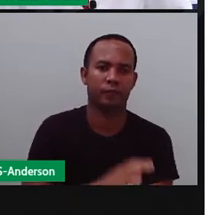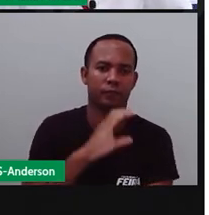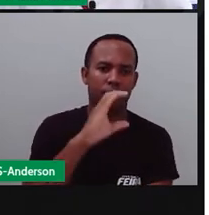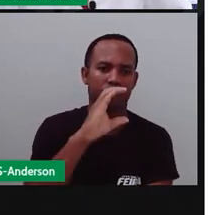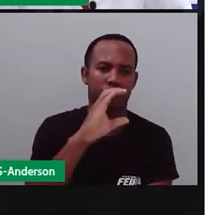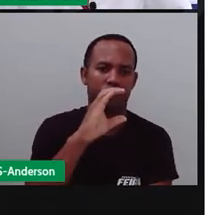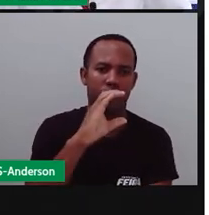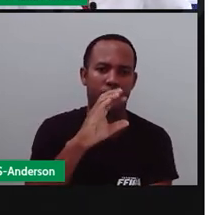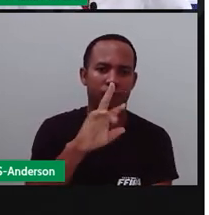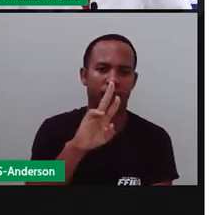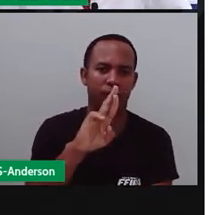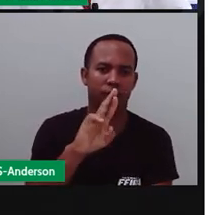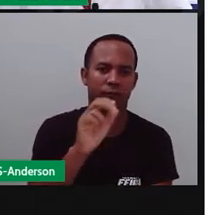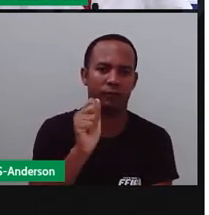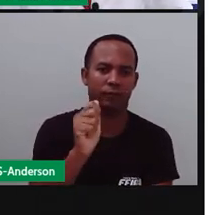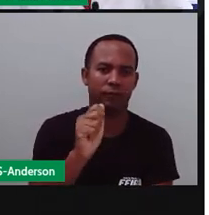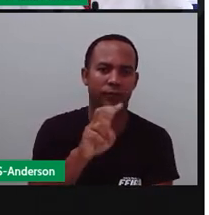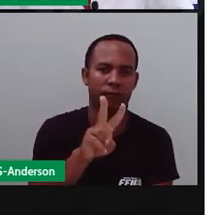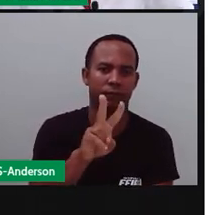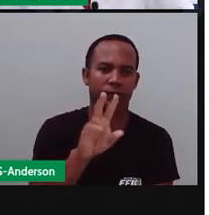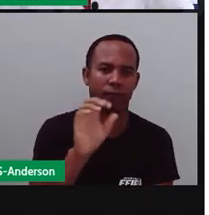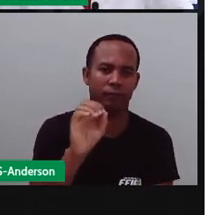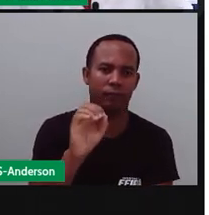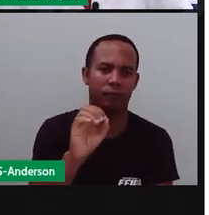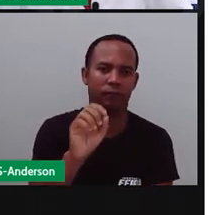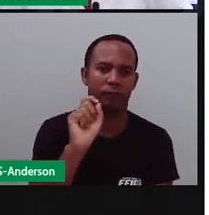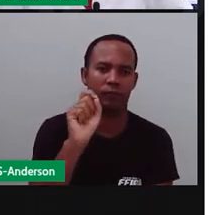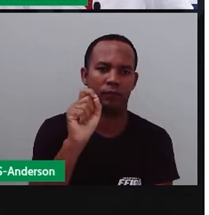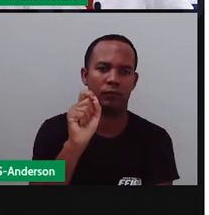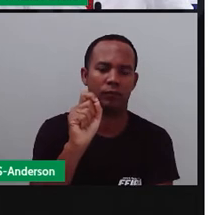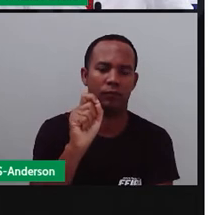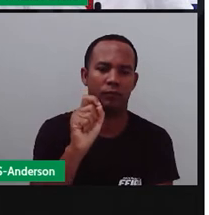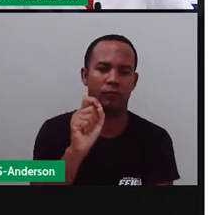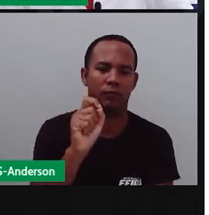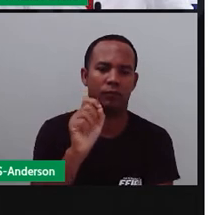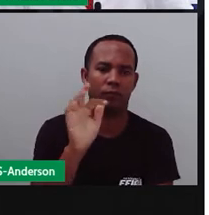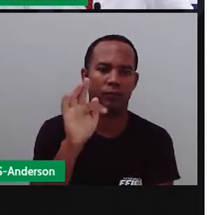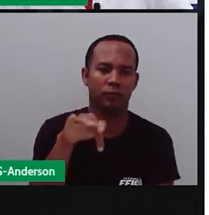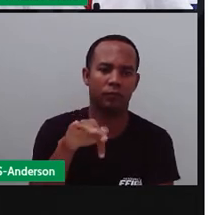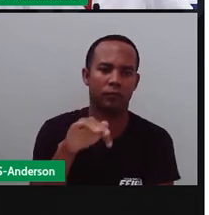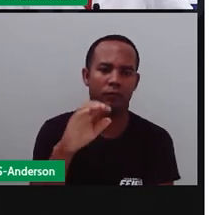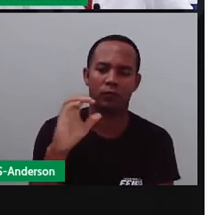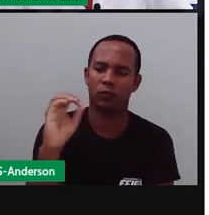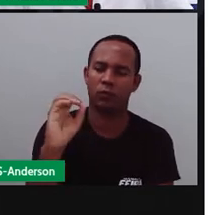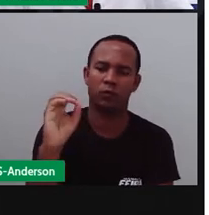Cravo. Cravo. Termina em O.